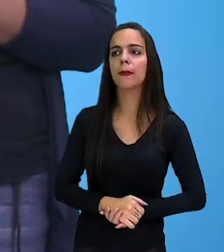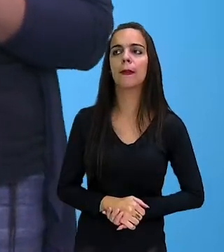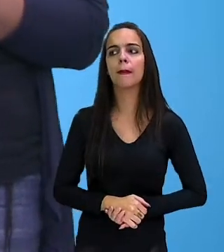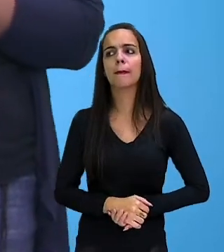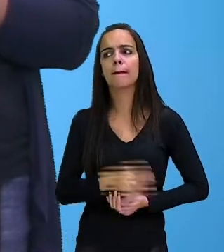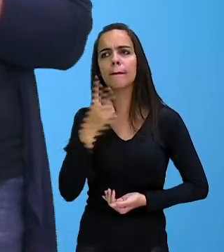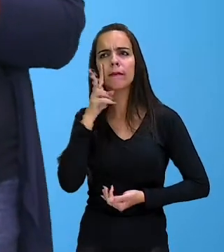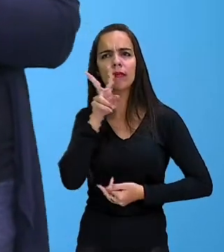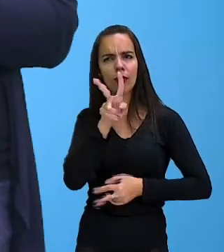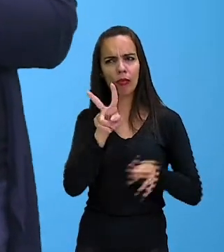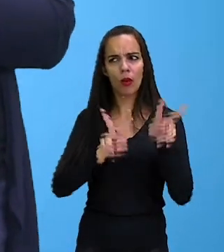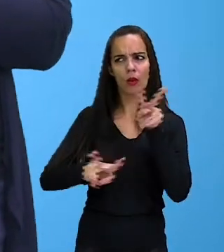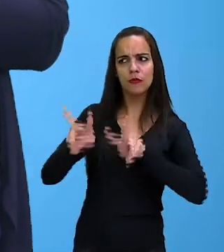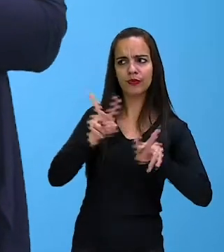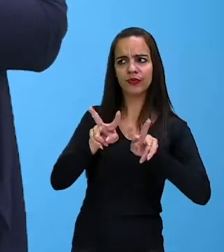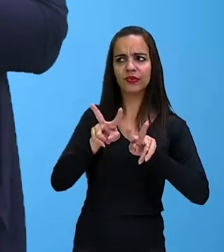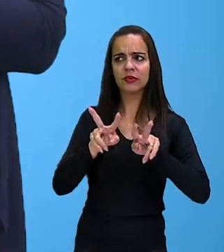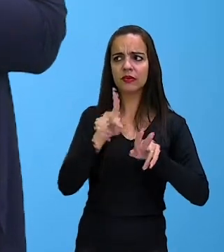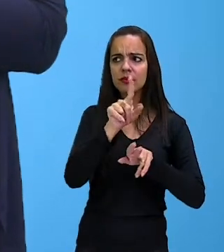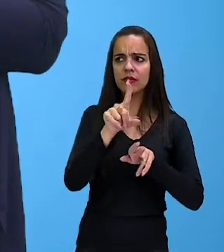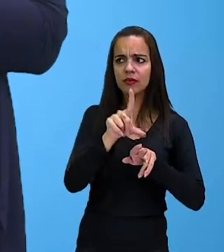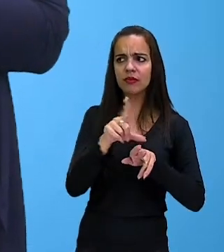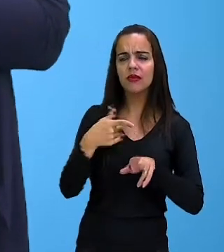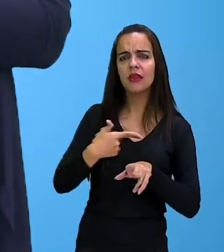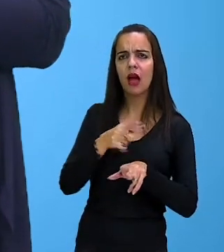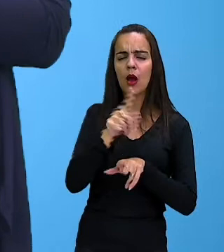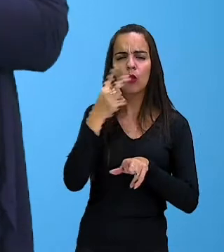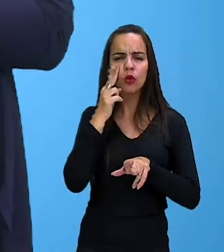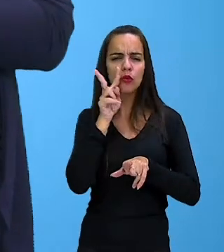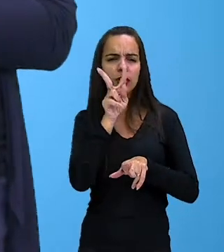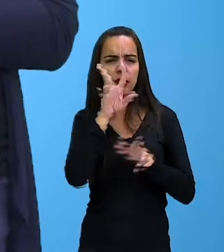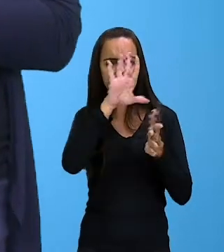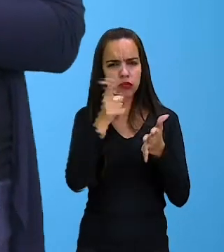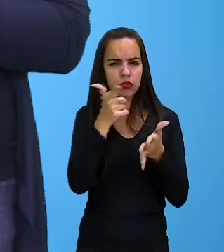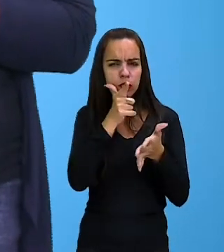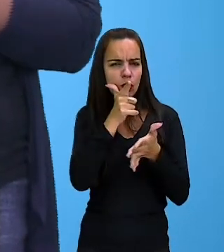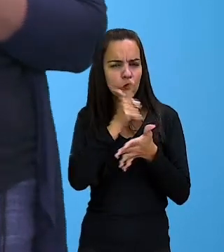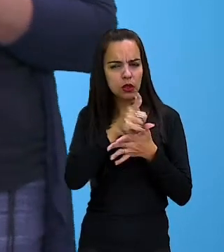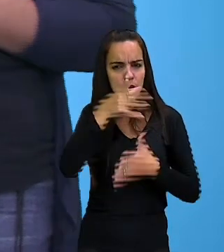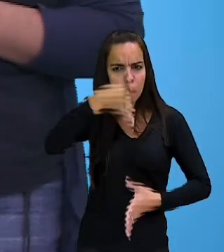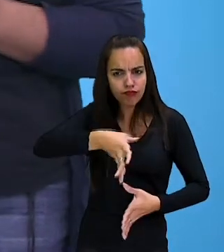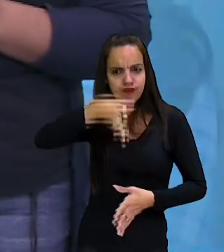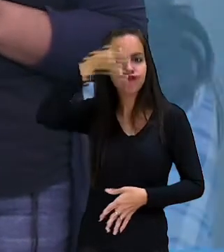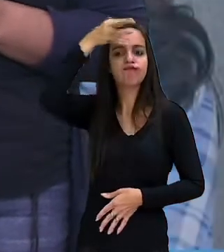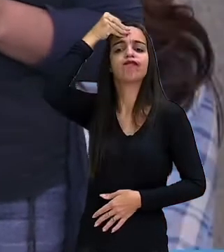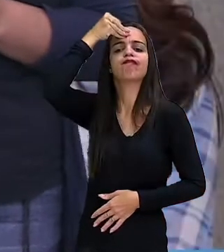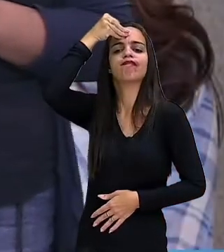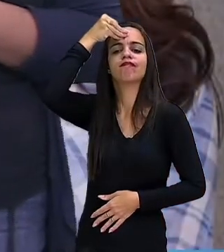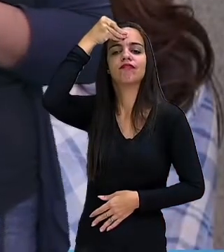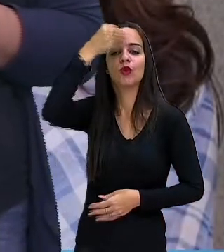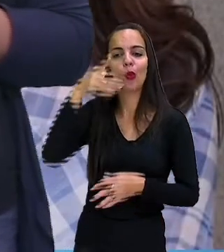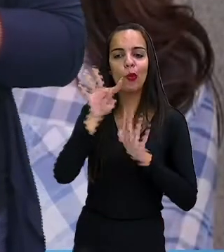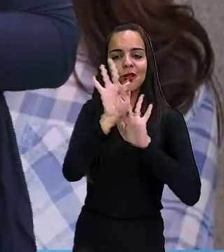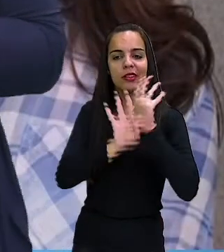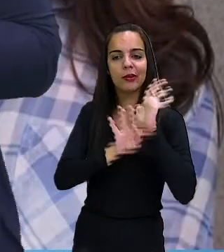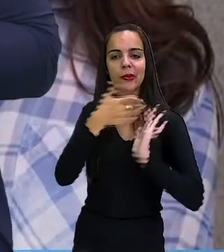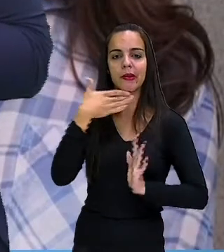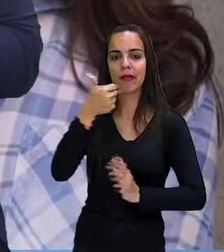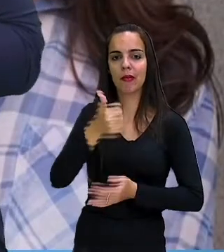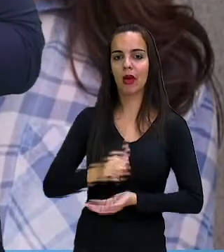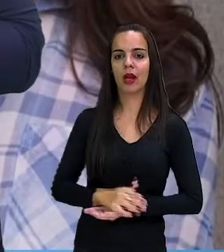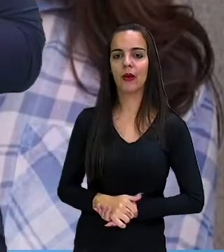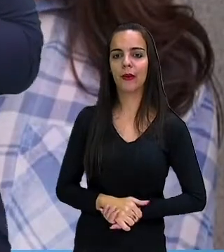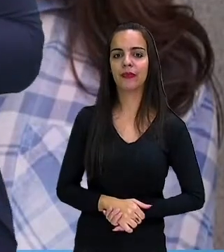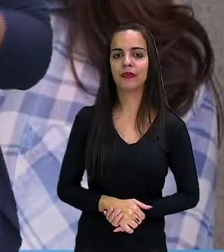Então, observe o contexto quando você quiser interpretar algo, ok? Vamos à próxima? Então,